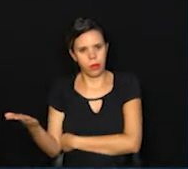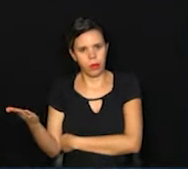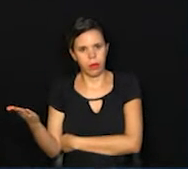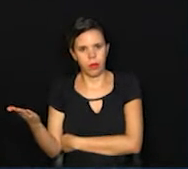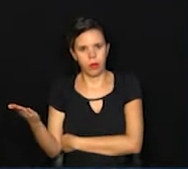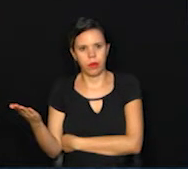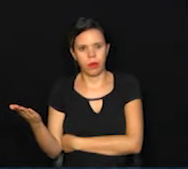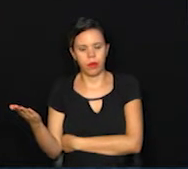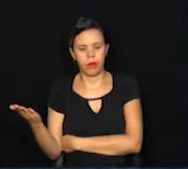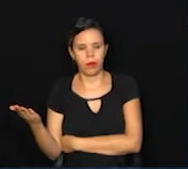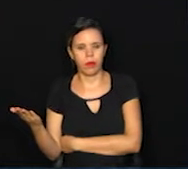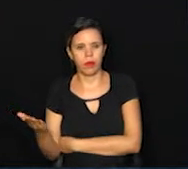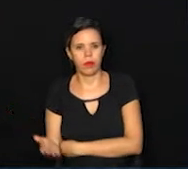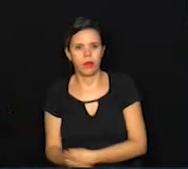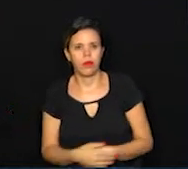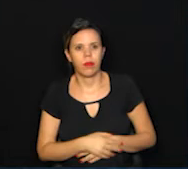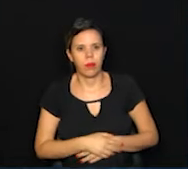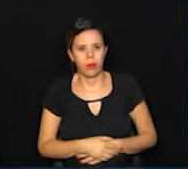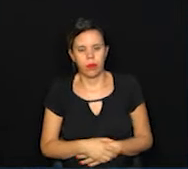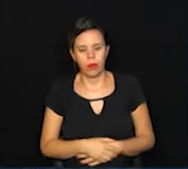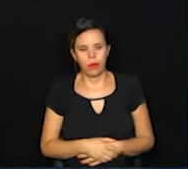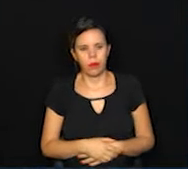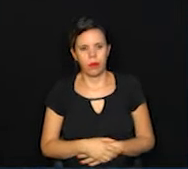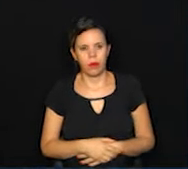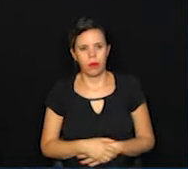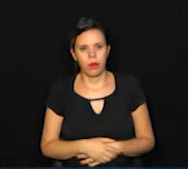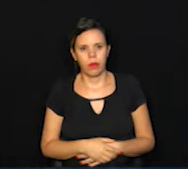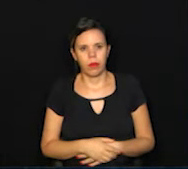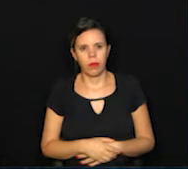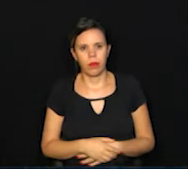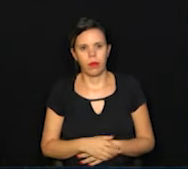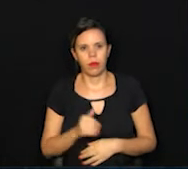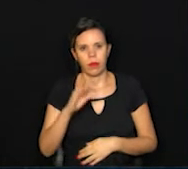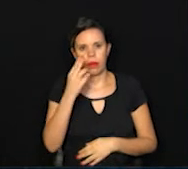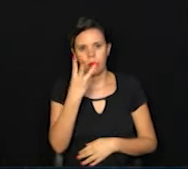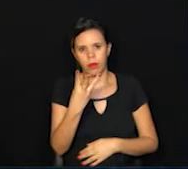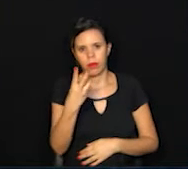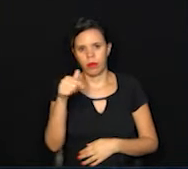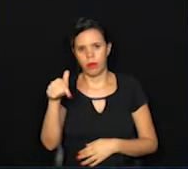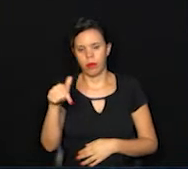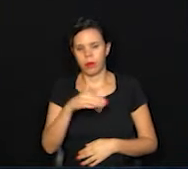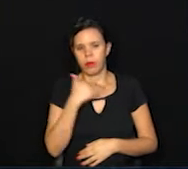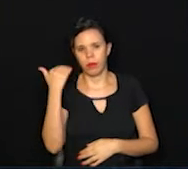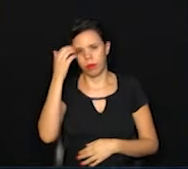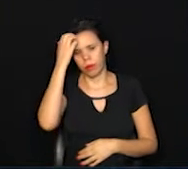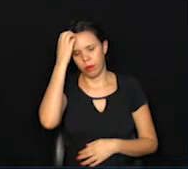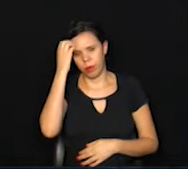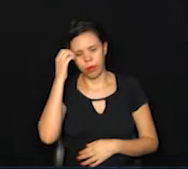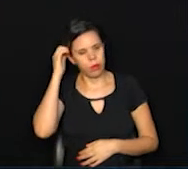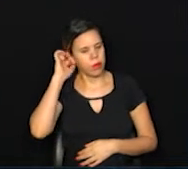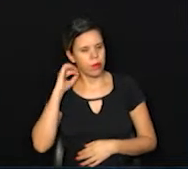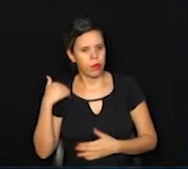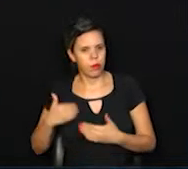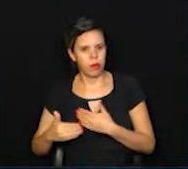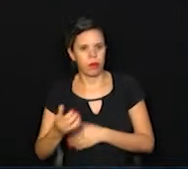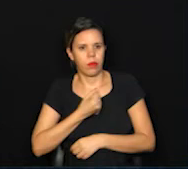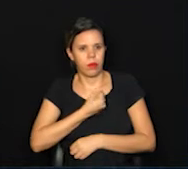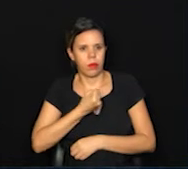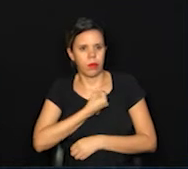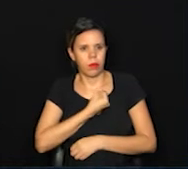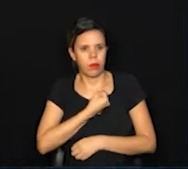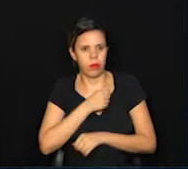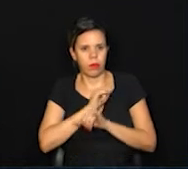2.655 mortes. São mais 37 óbitos dos últimos números